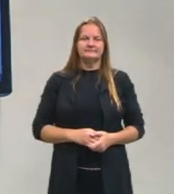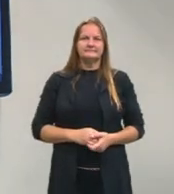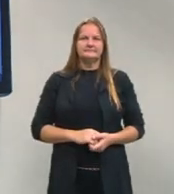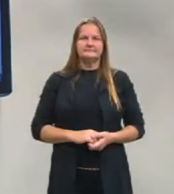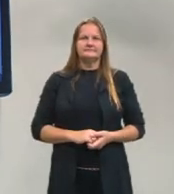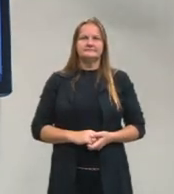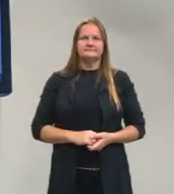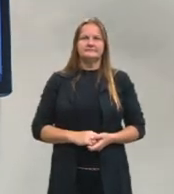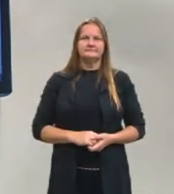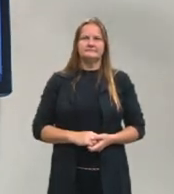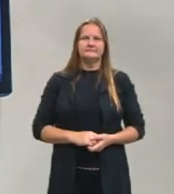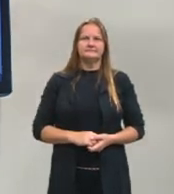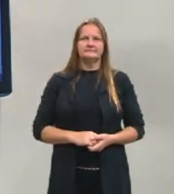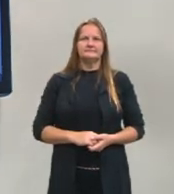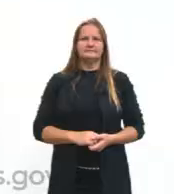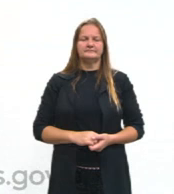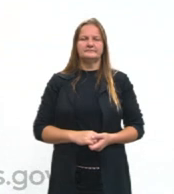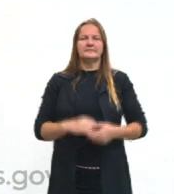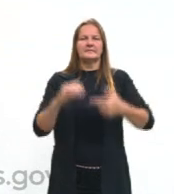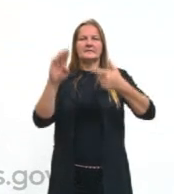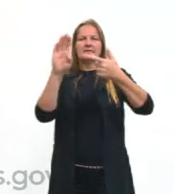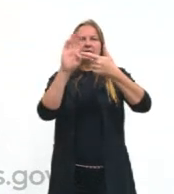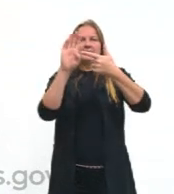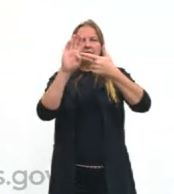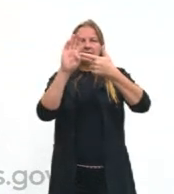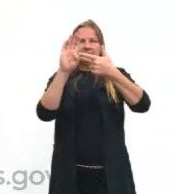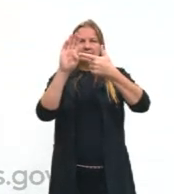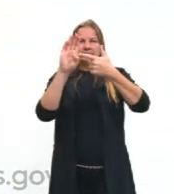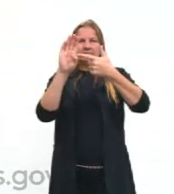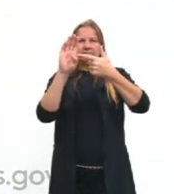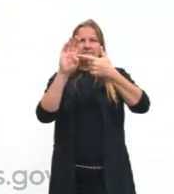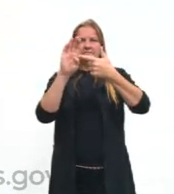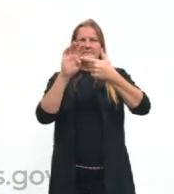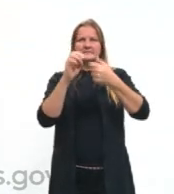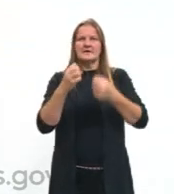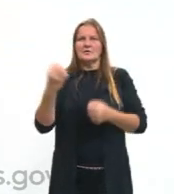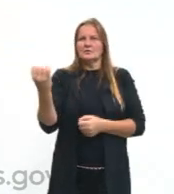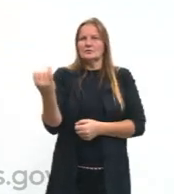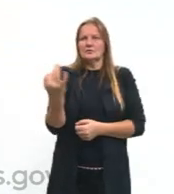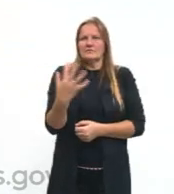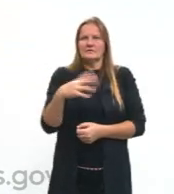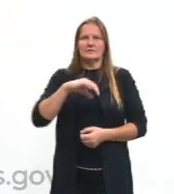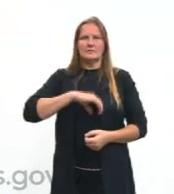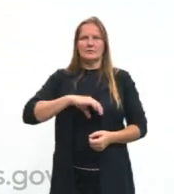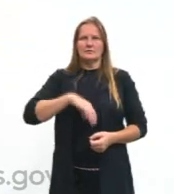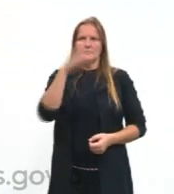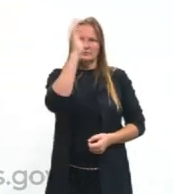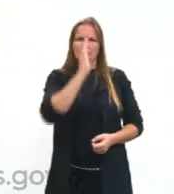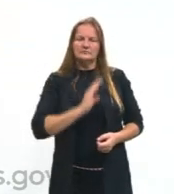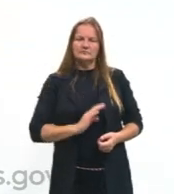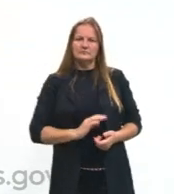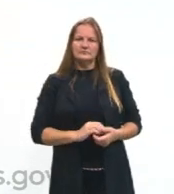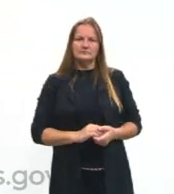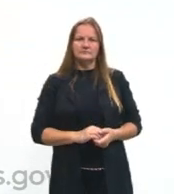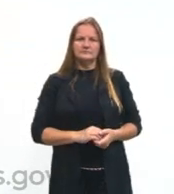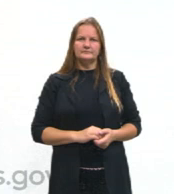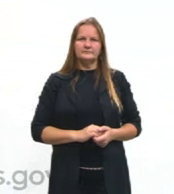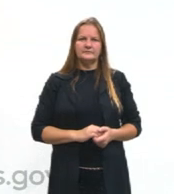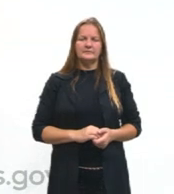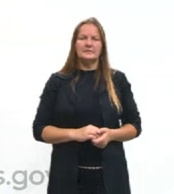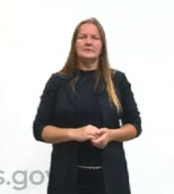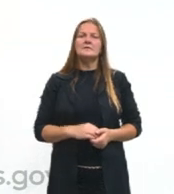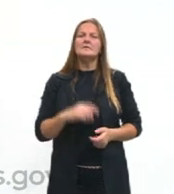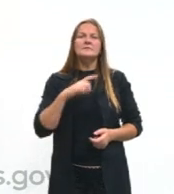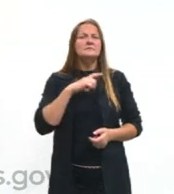Até porque, na letra B, quando se fala ali em uma inovação do português brasileiro, a gente tem a questão exatamente